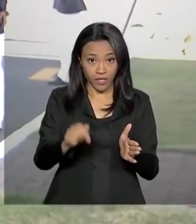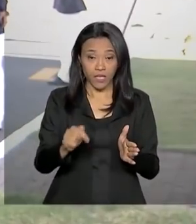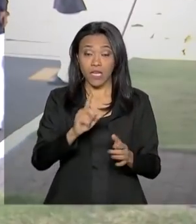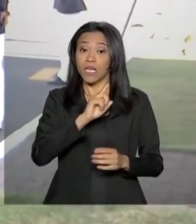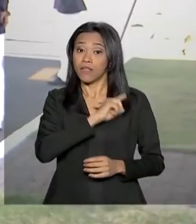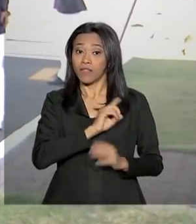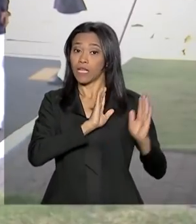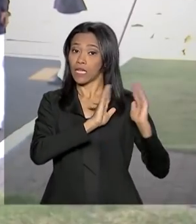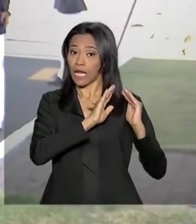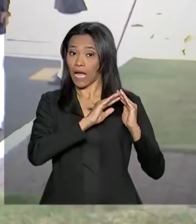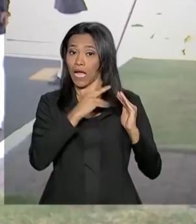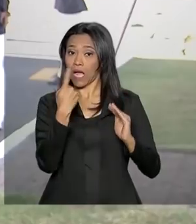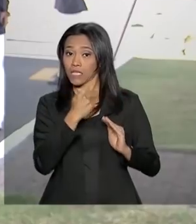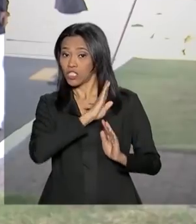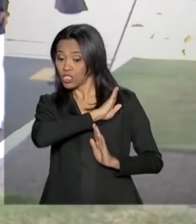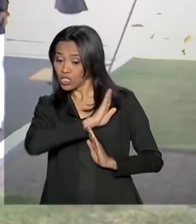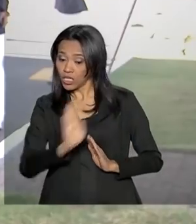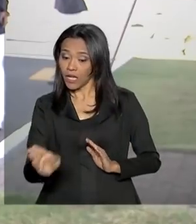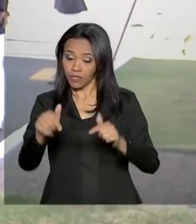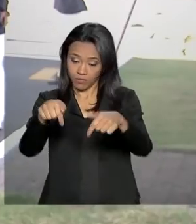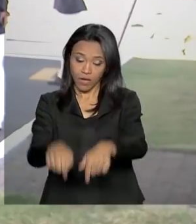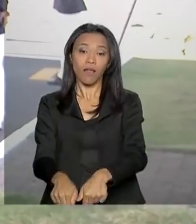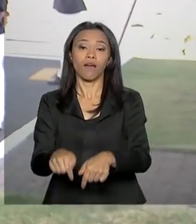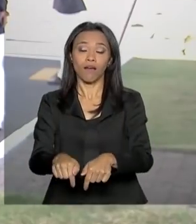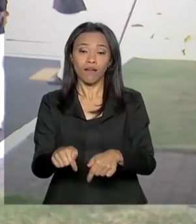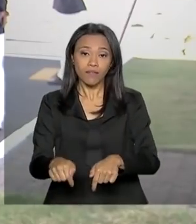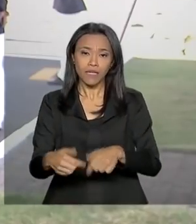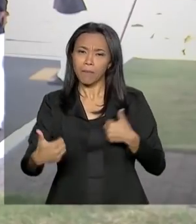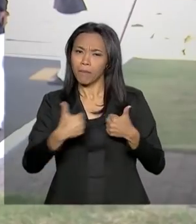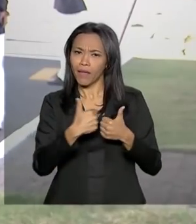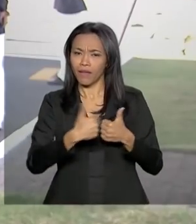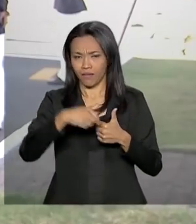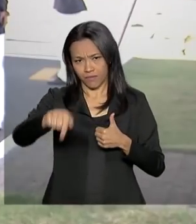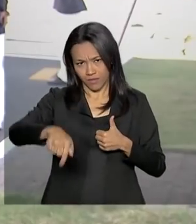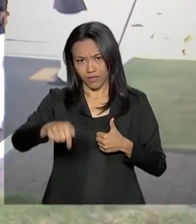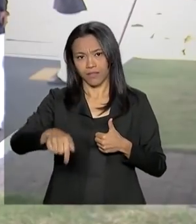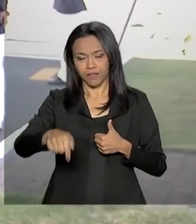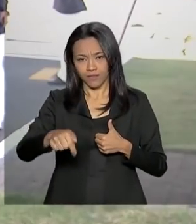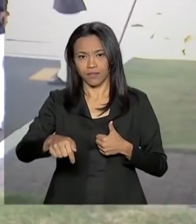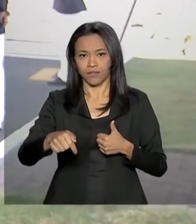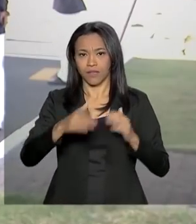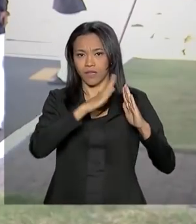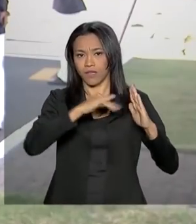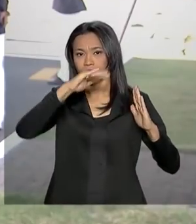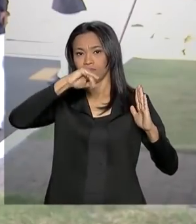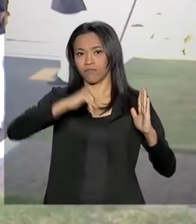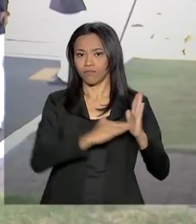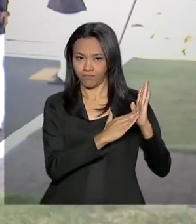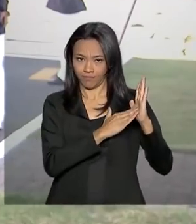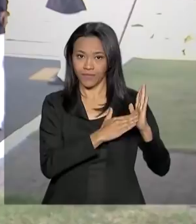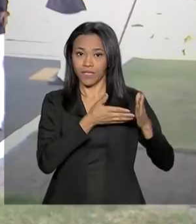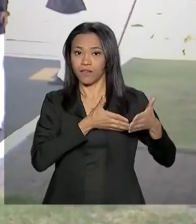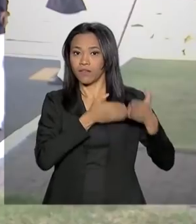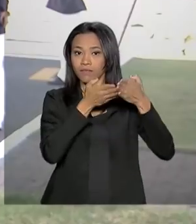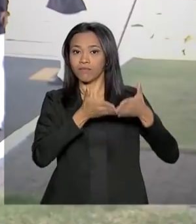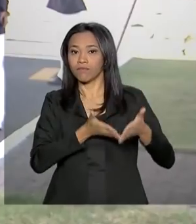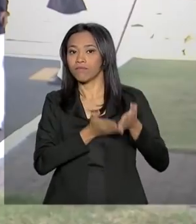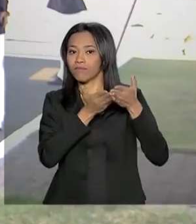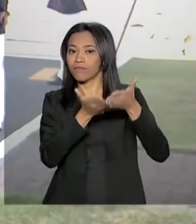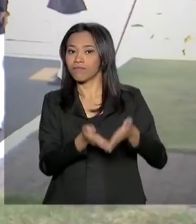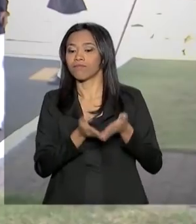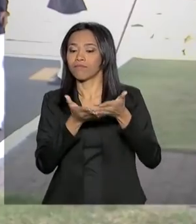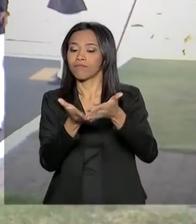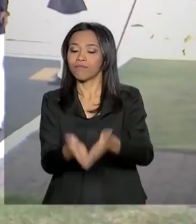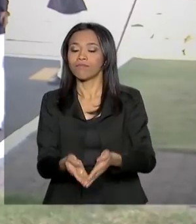oficial, o Palácio da Alvorada, que fica bem aqui pertinho do grupamento de fuzileiros navais. E ele vem de lancha, porque nós estamos